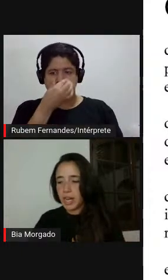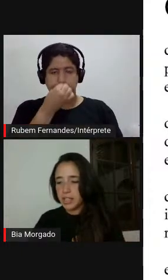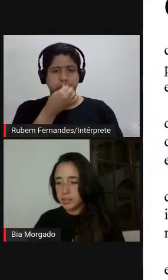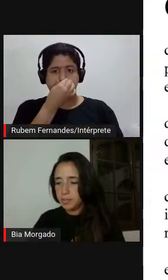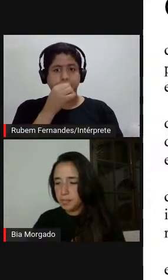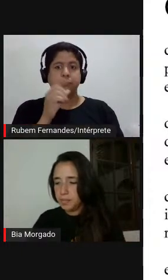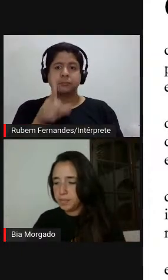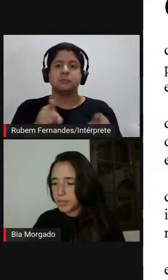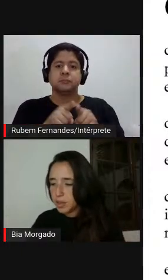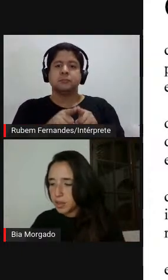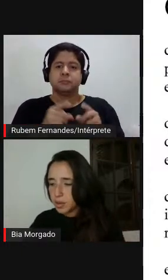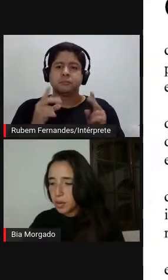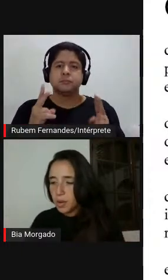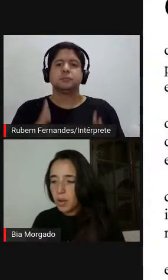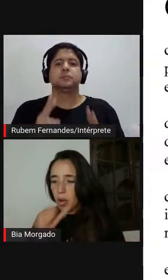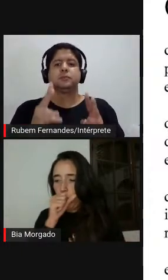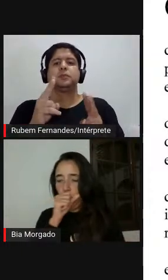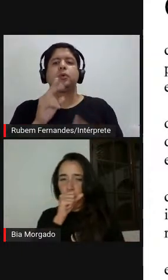continuidade